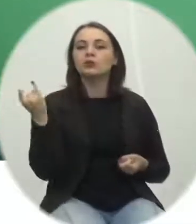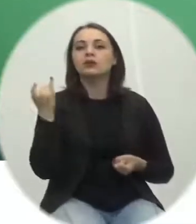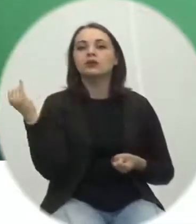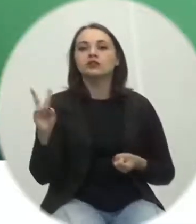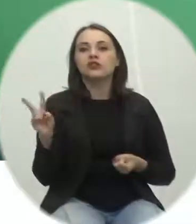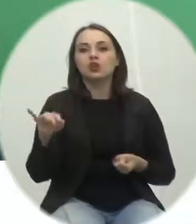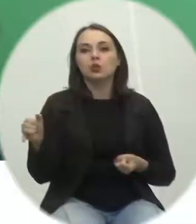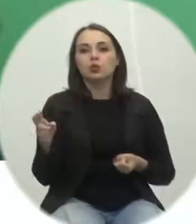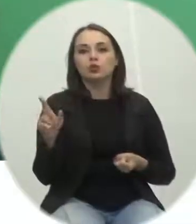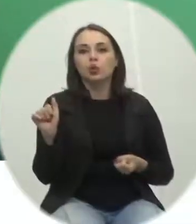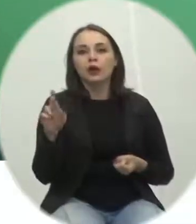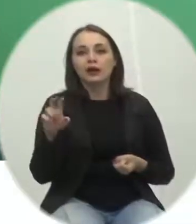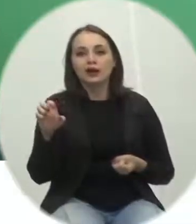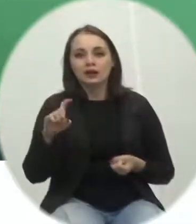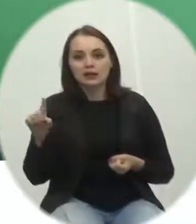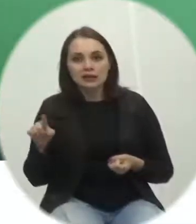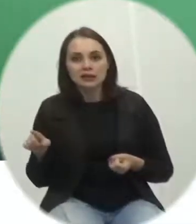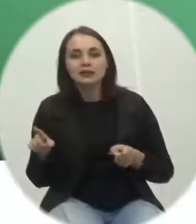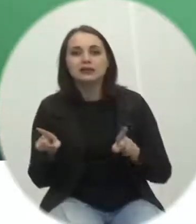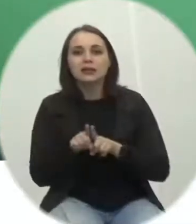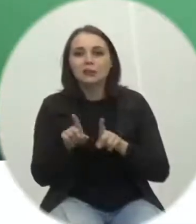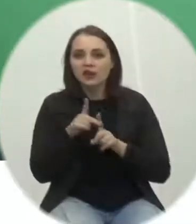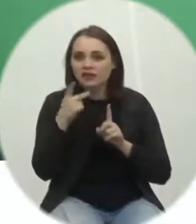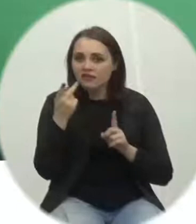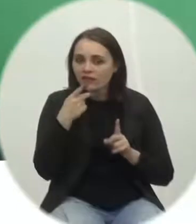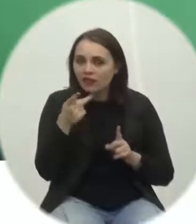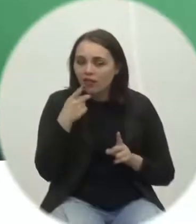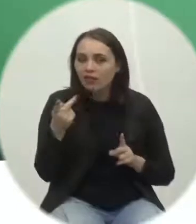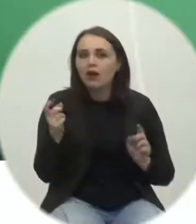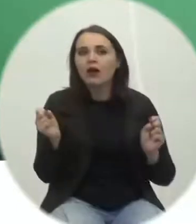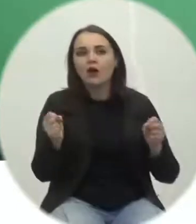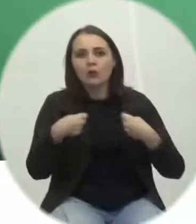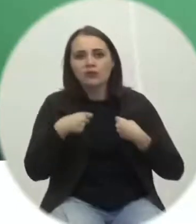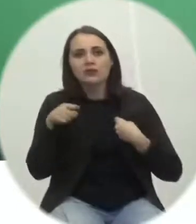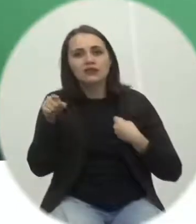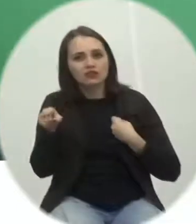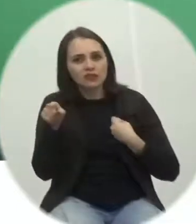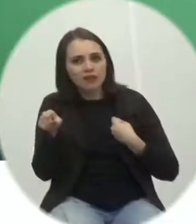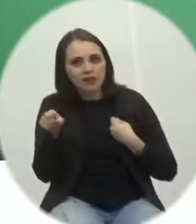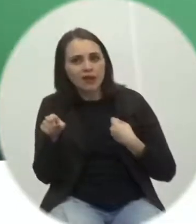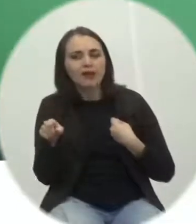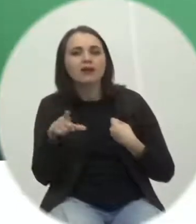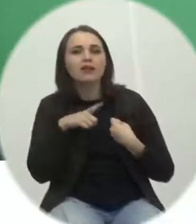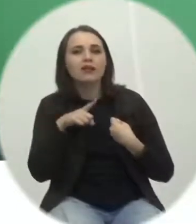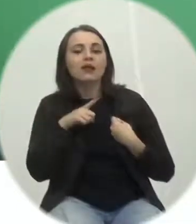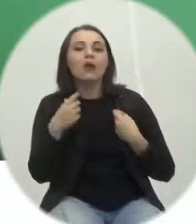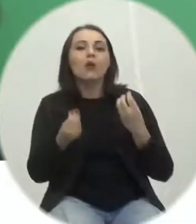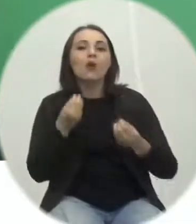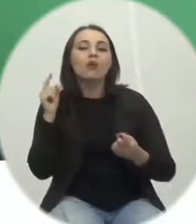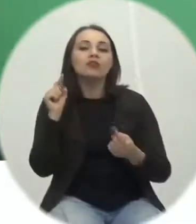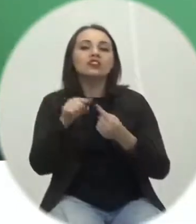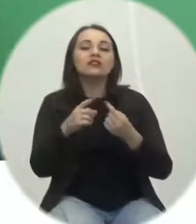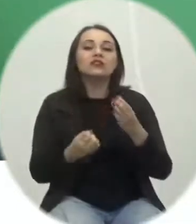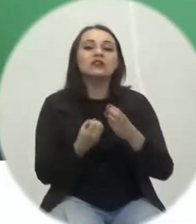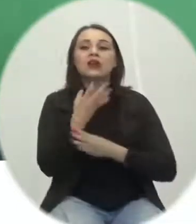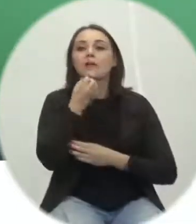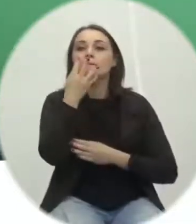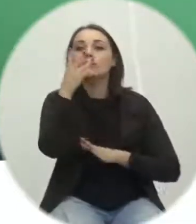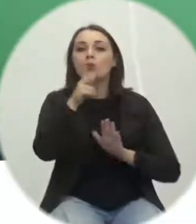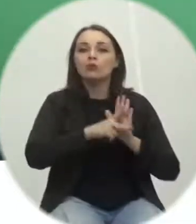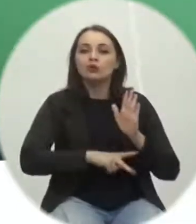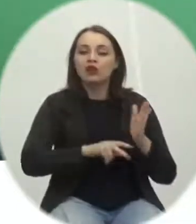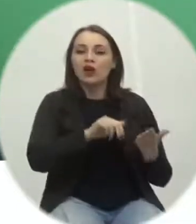Juarez, inclusive citando a competência que, enquanto vereadores, temos como objetivo, criar bons projetos,